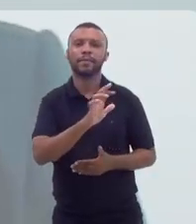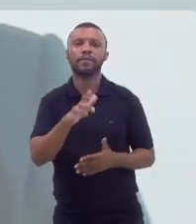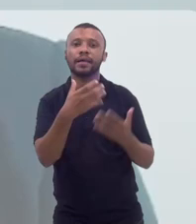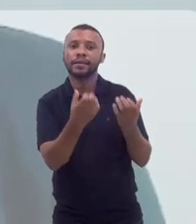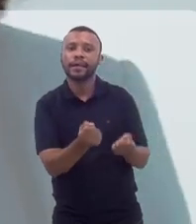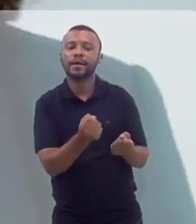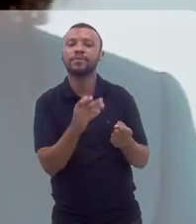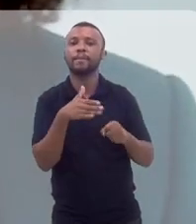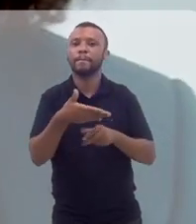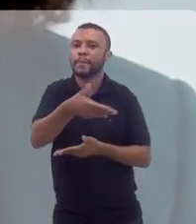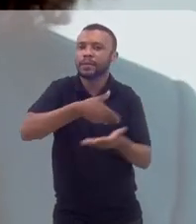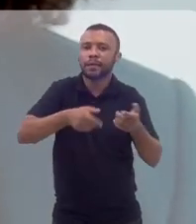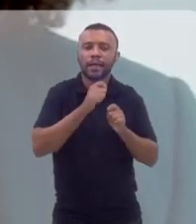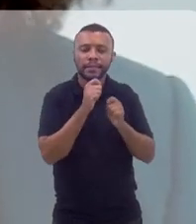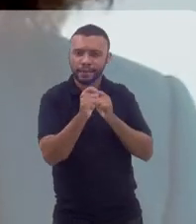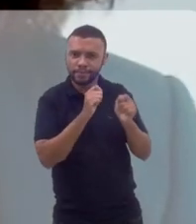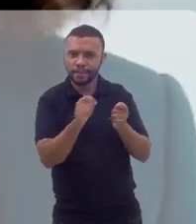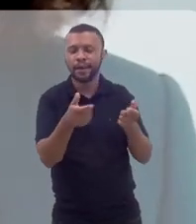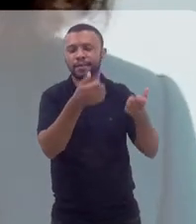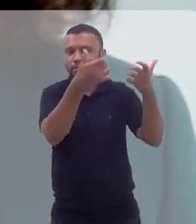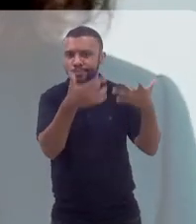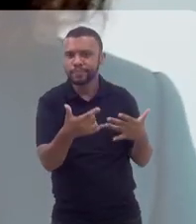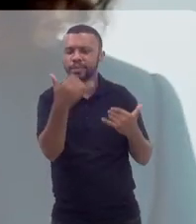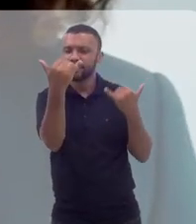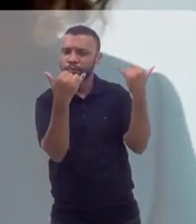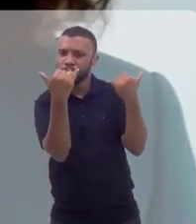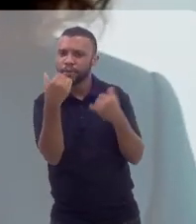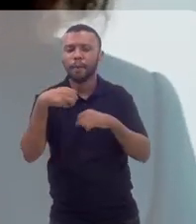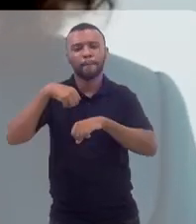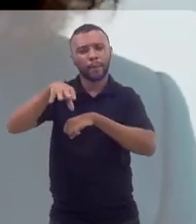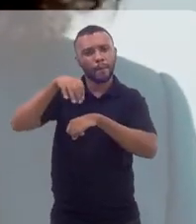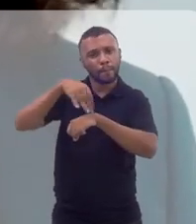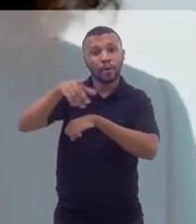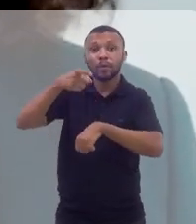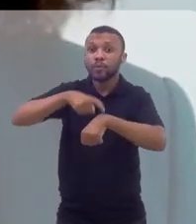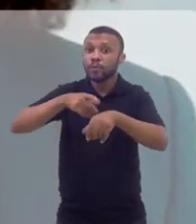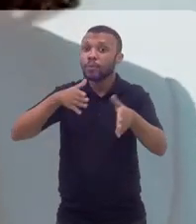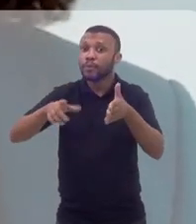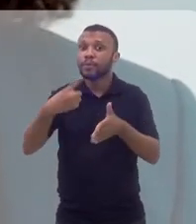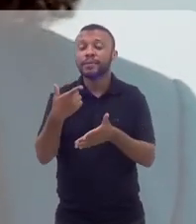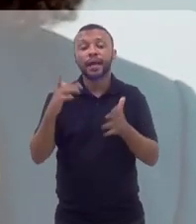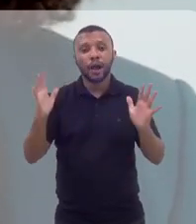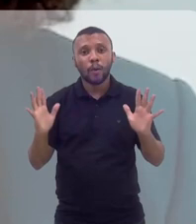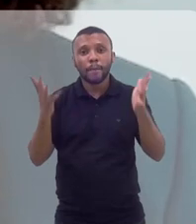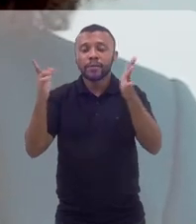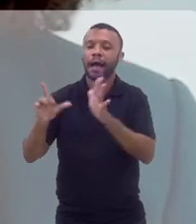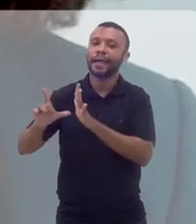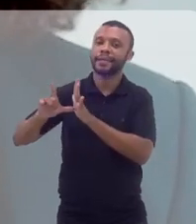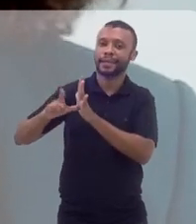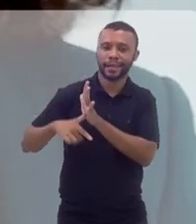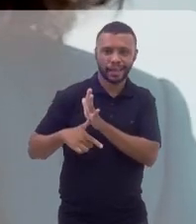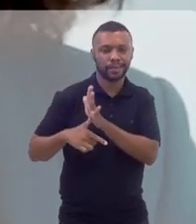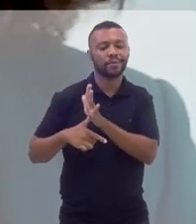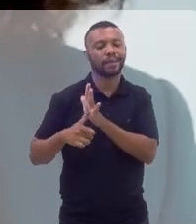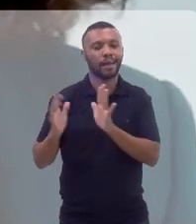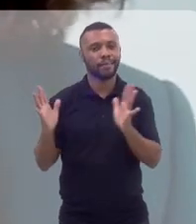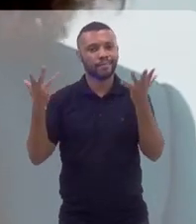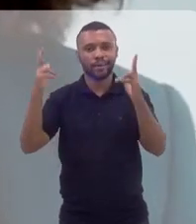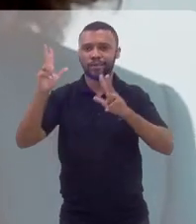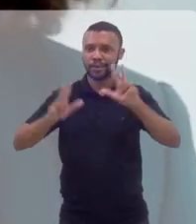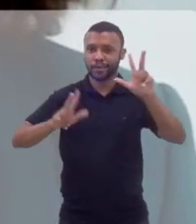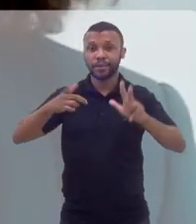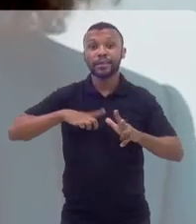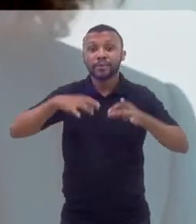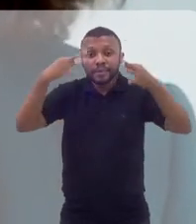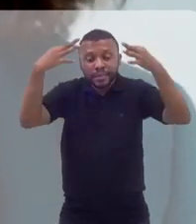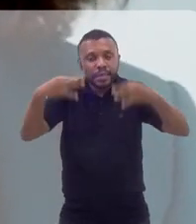aceitado o convite de participar aqui com a gente, poder falar e trazer mais informações num período que a gente está comemorando de forma atrasada o carnaval, mas